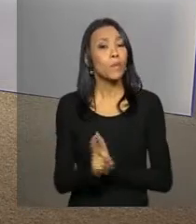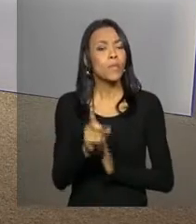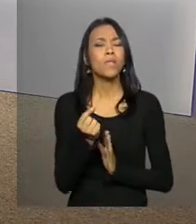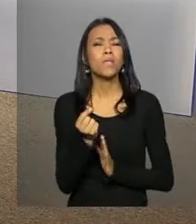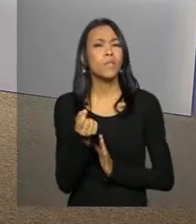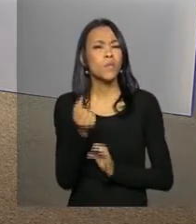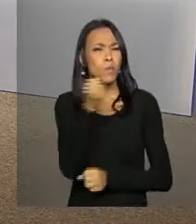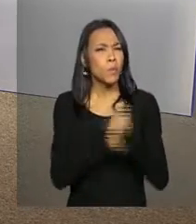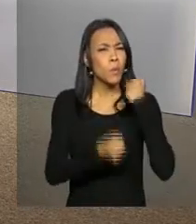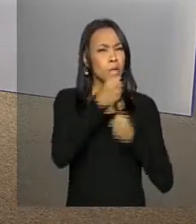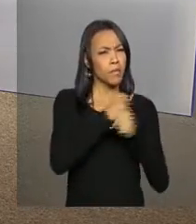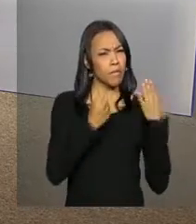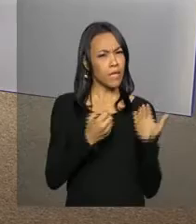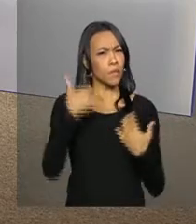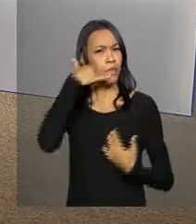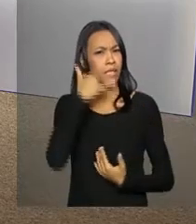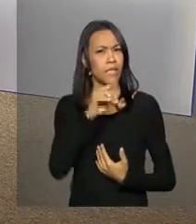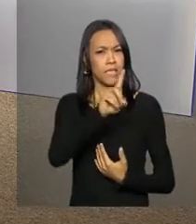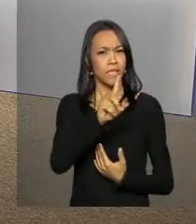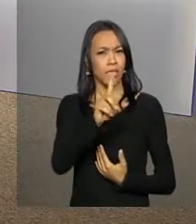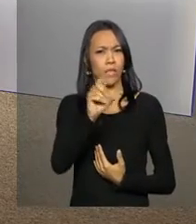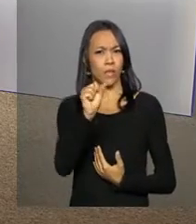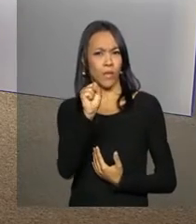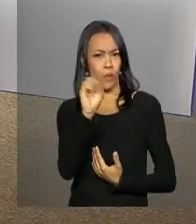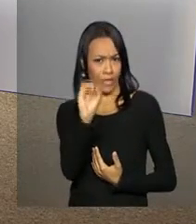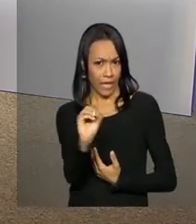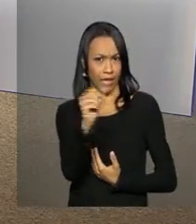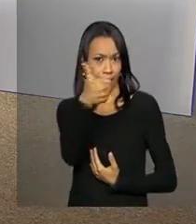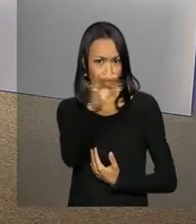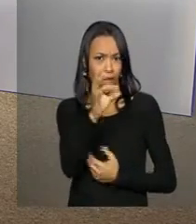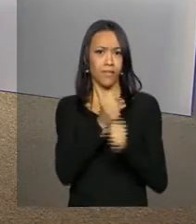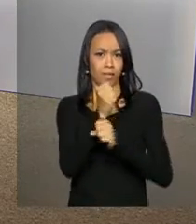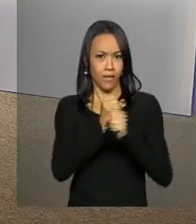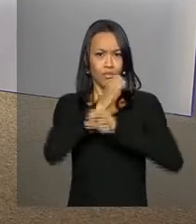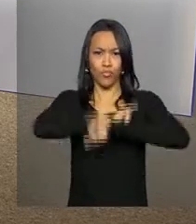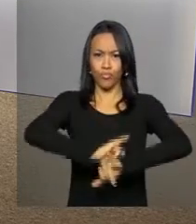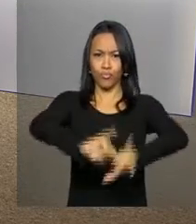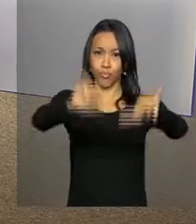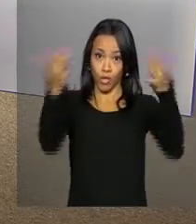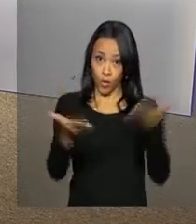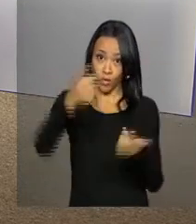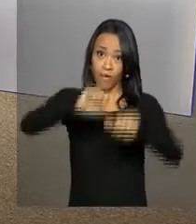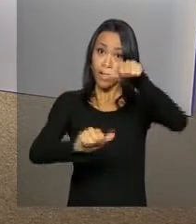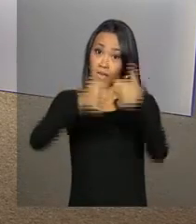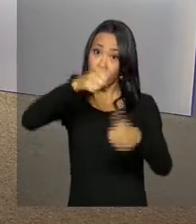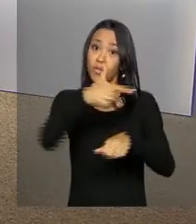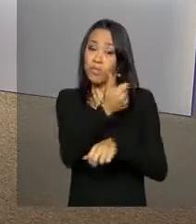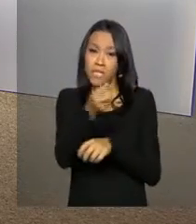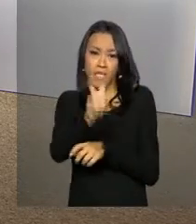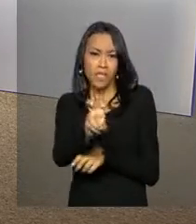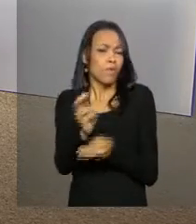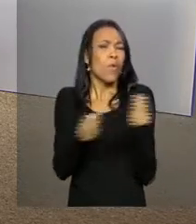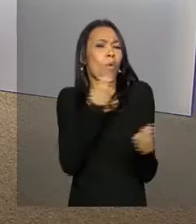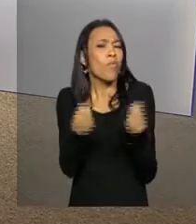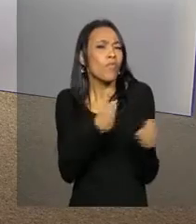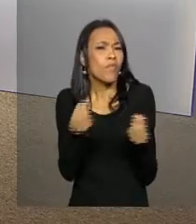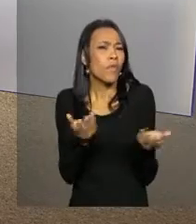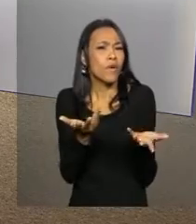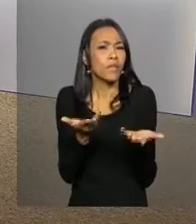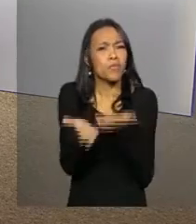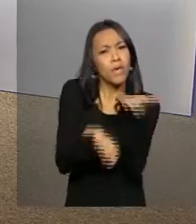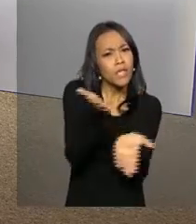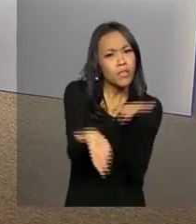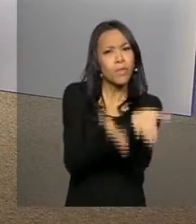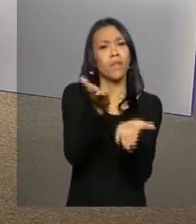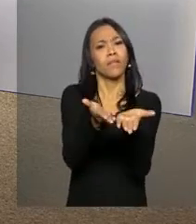no ano passado o Ligue 180 completou 10 anos de funcionamento e hoje divulga um balanço, né? Fala um pouquinho pra gente desse serviço, qual o serviço